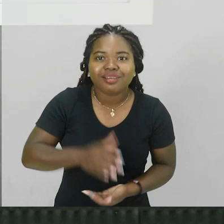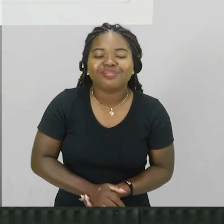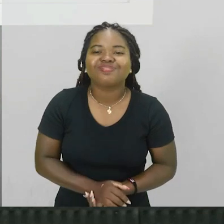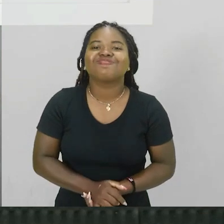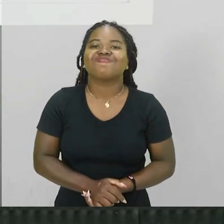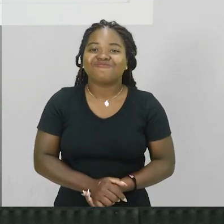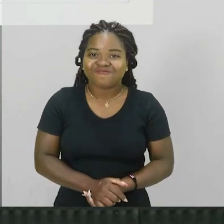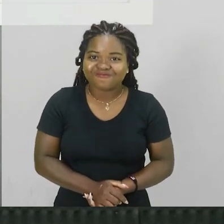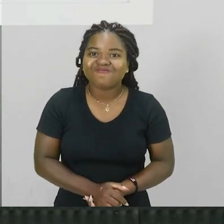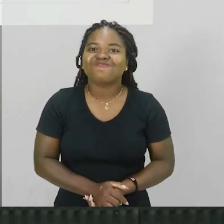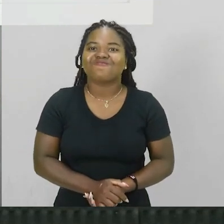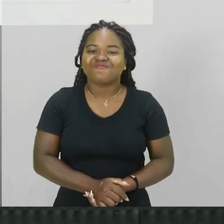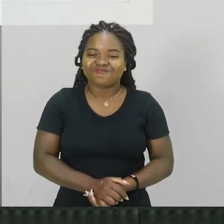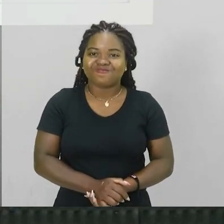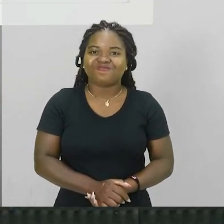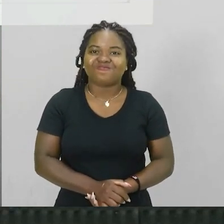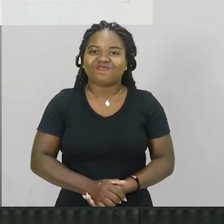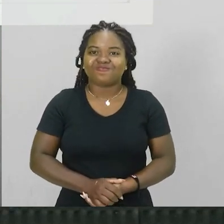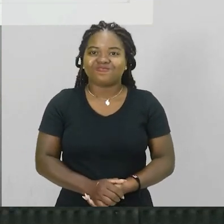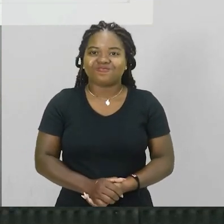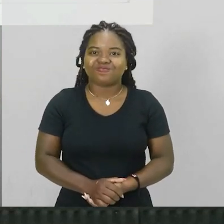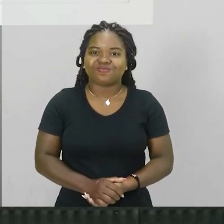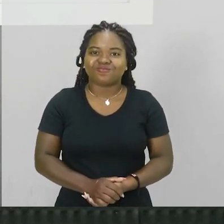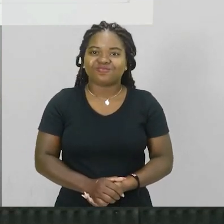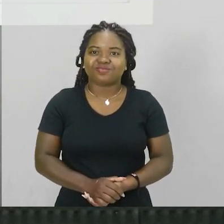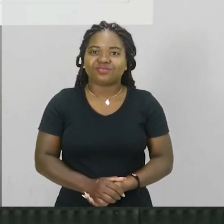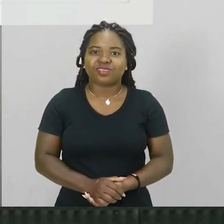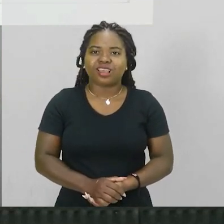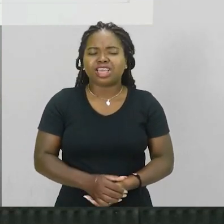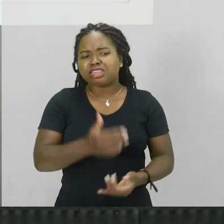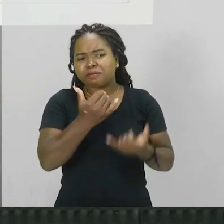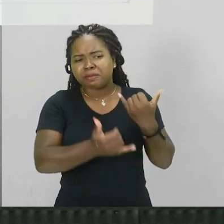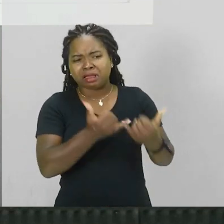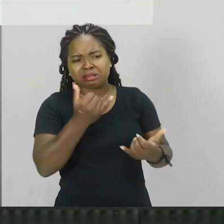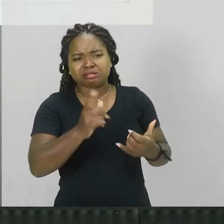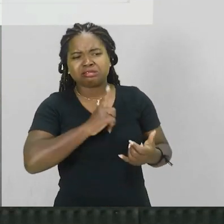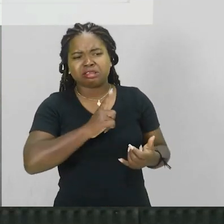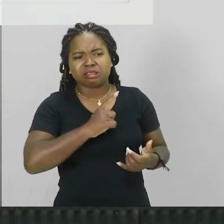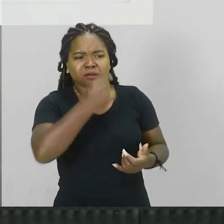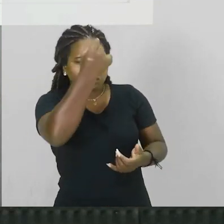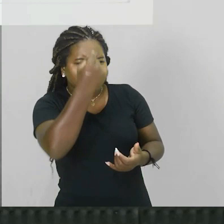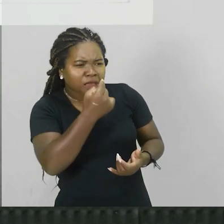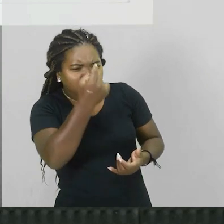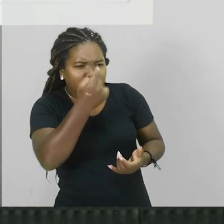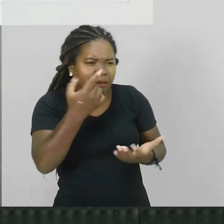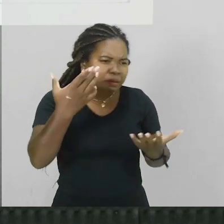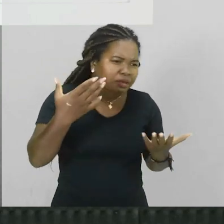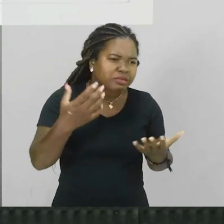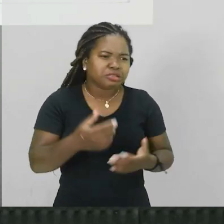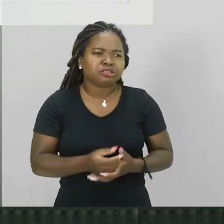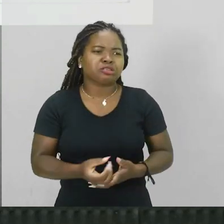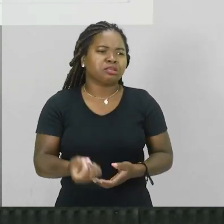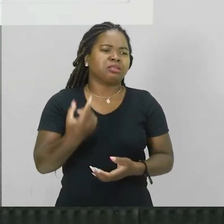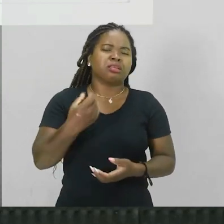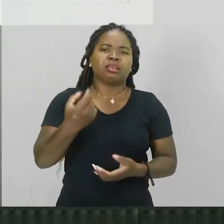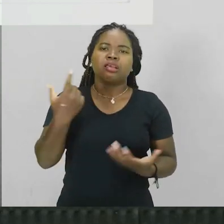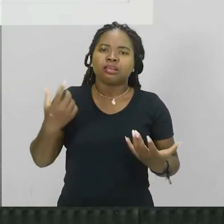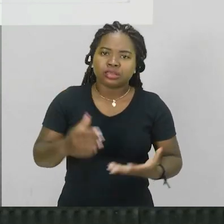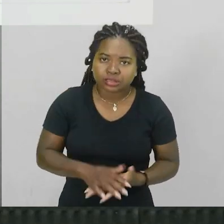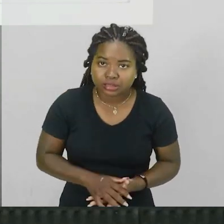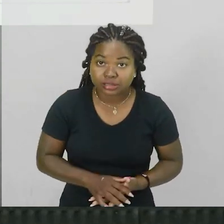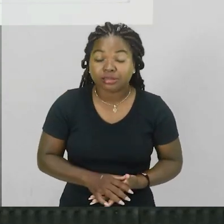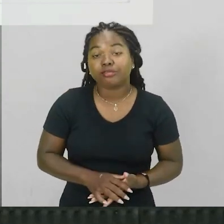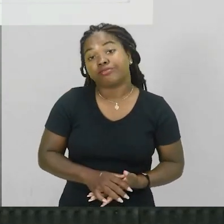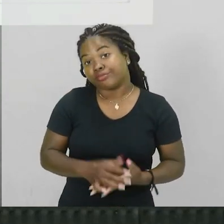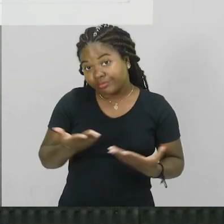aparecendo numa posição aparente, e essa posição aparente, ela acaba sendo uma posição que é até estranha, estranha para a gente que é o caso